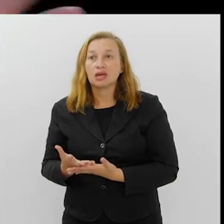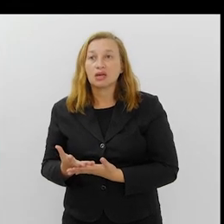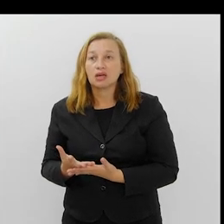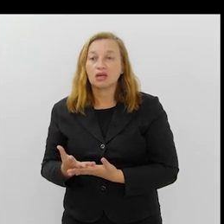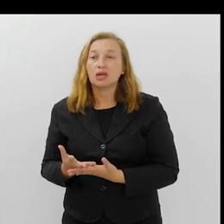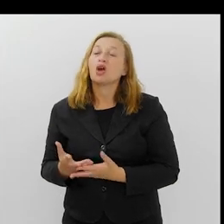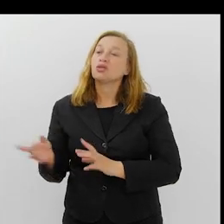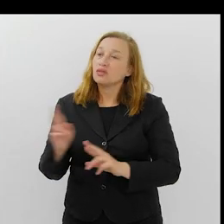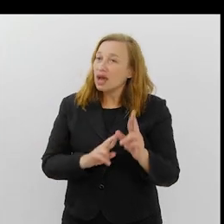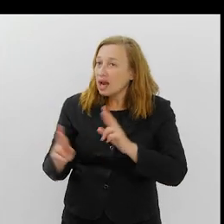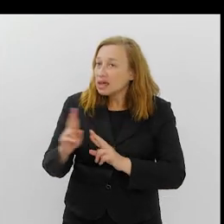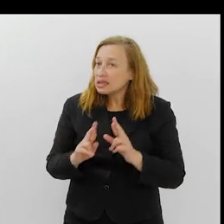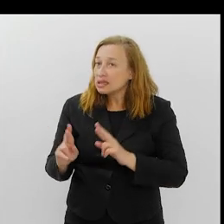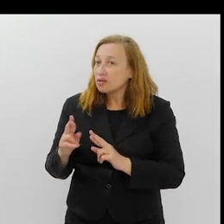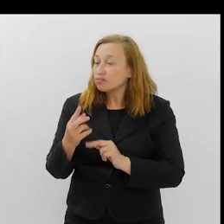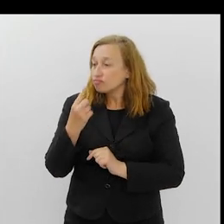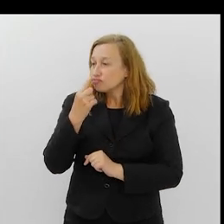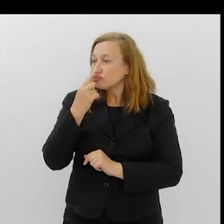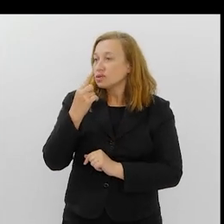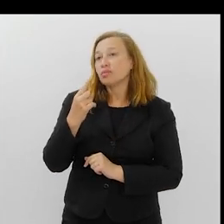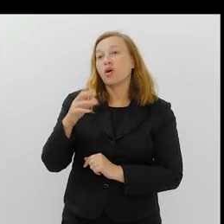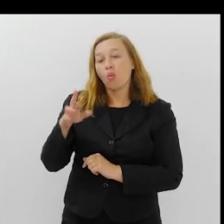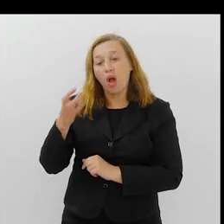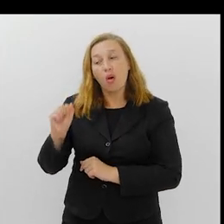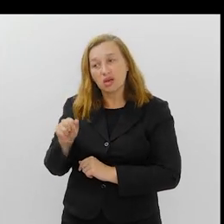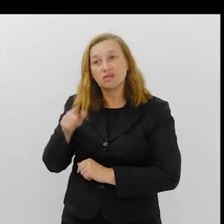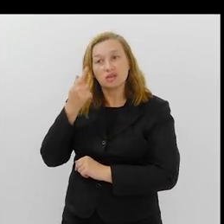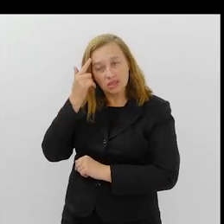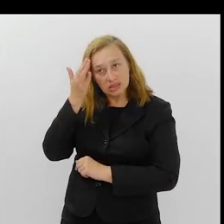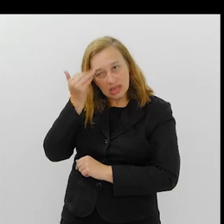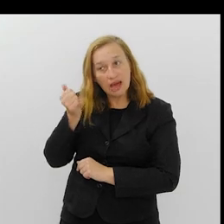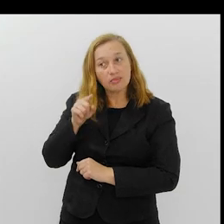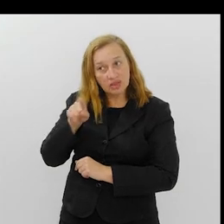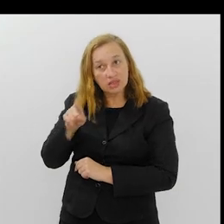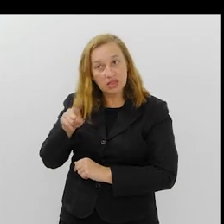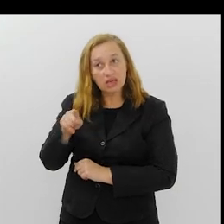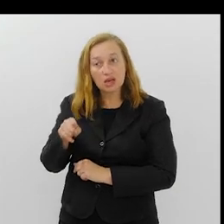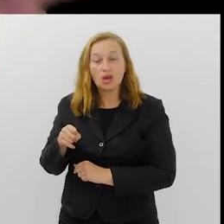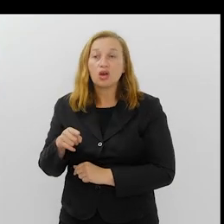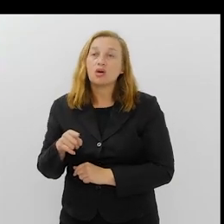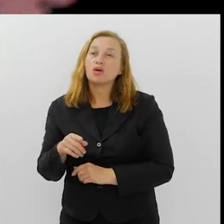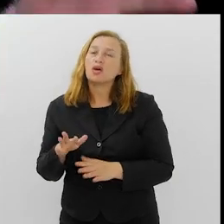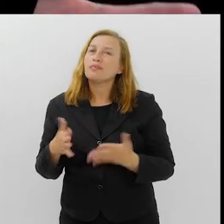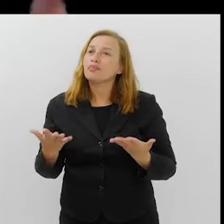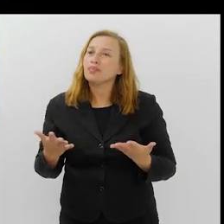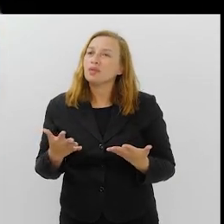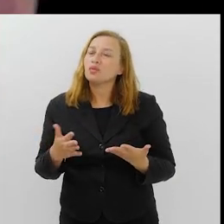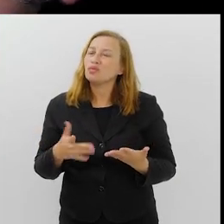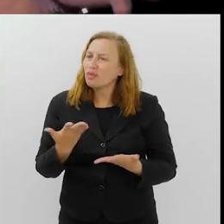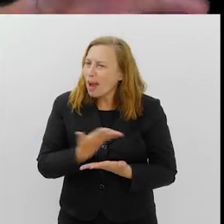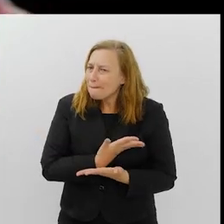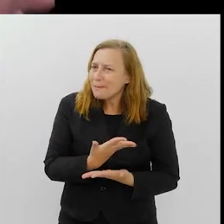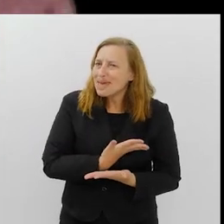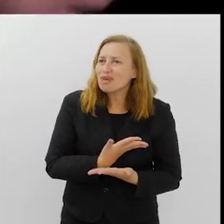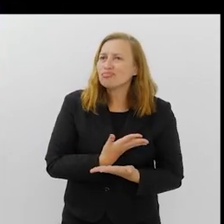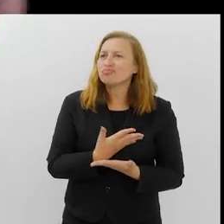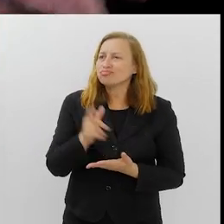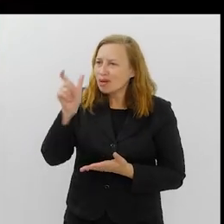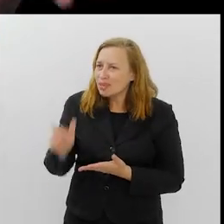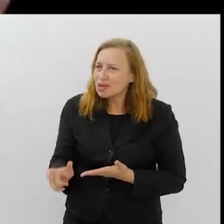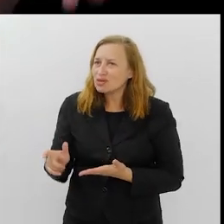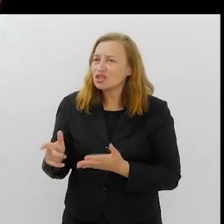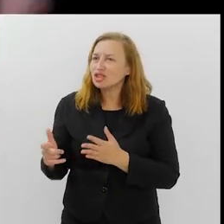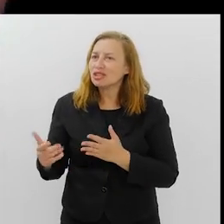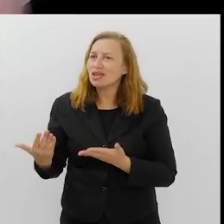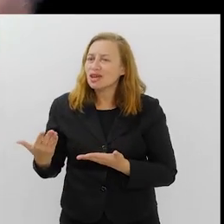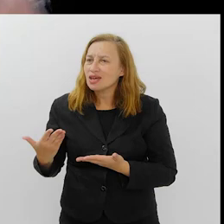Eu tive uma relação muito próxima com a Rosa, você sabe disso. E, quando a gente é amigo da pessoa, a gente